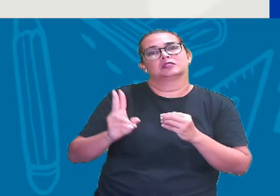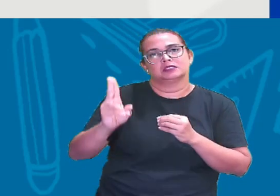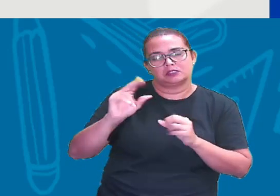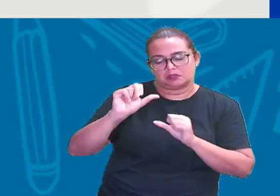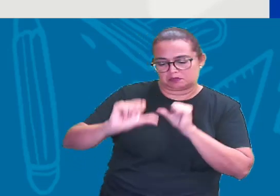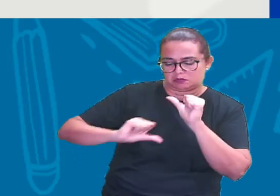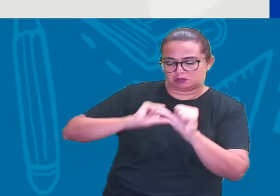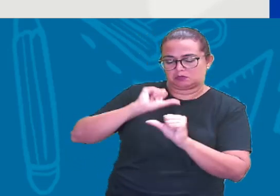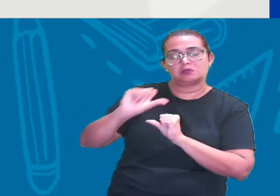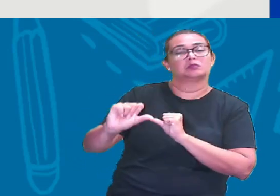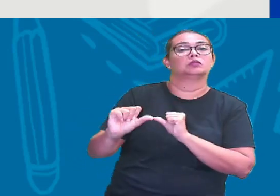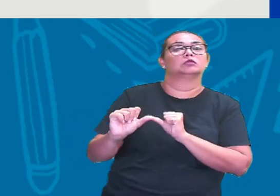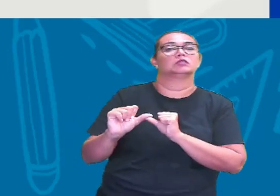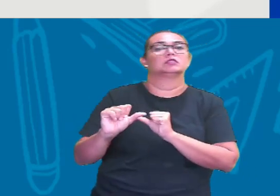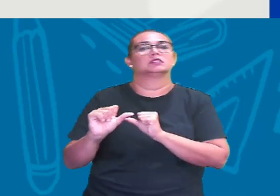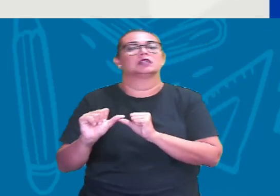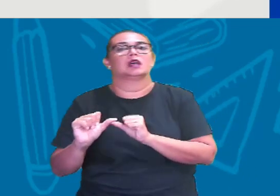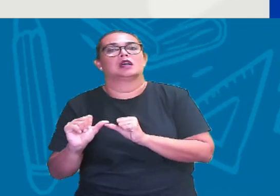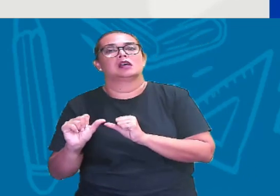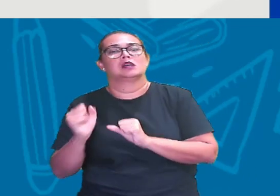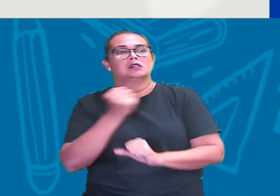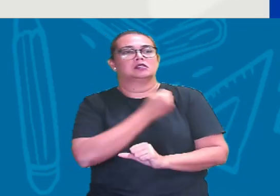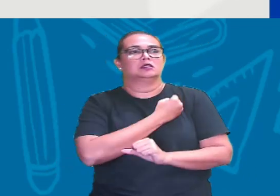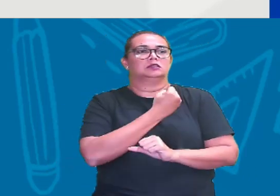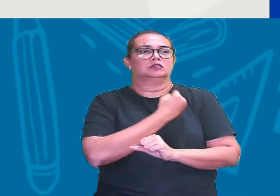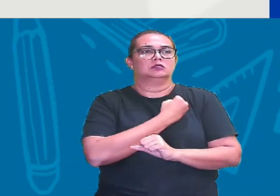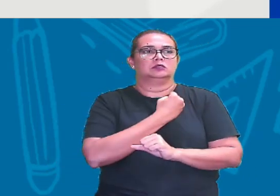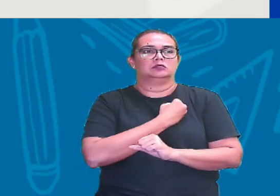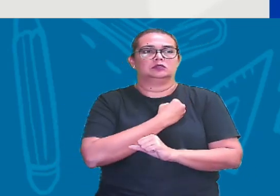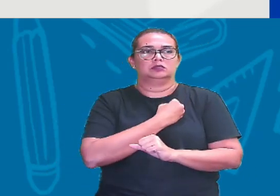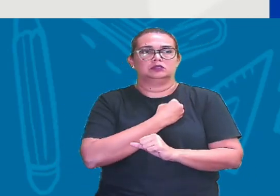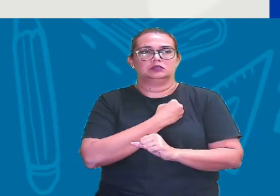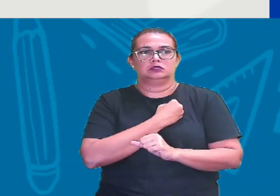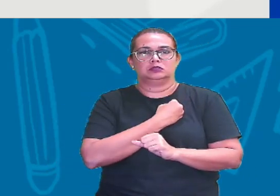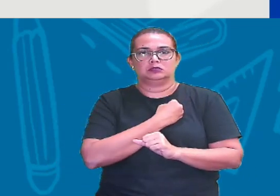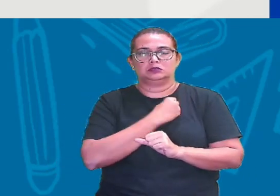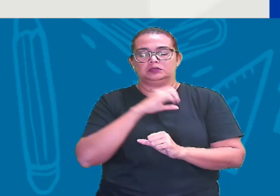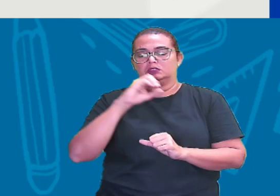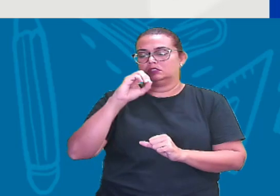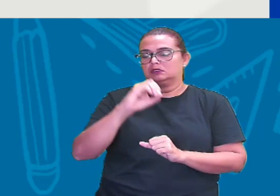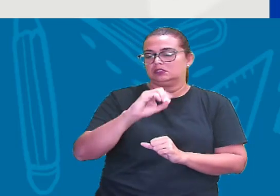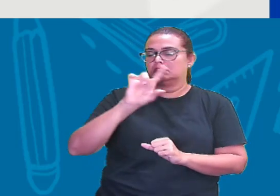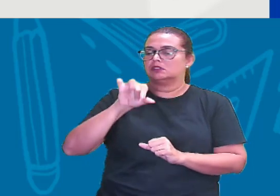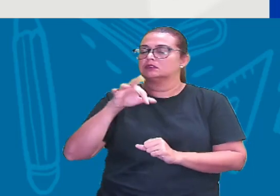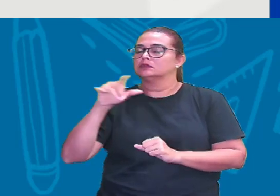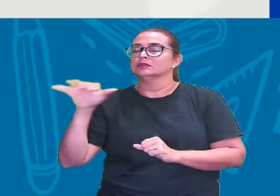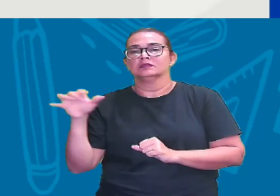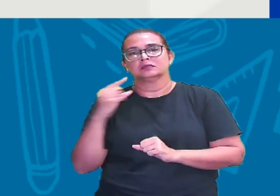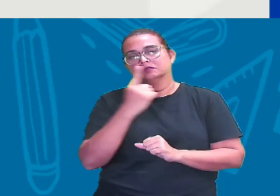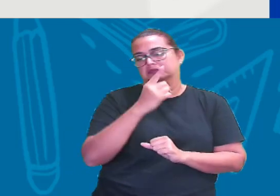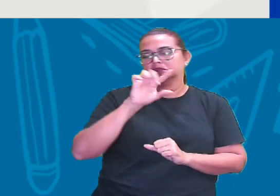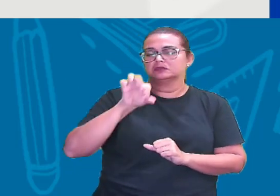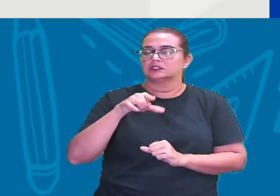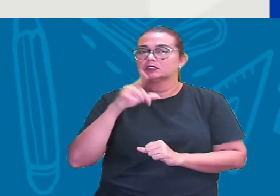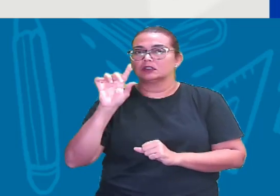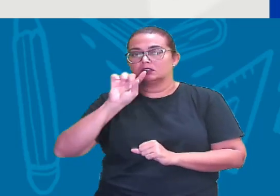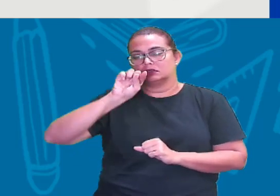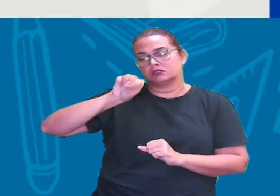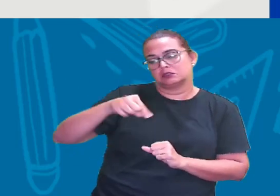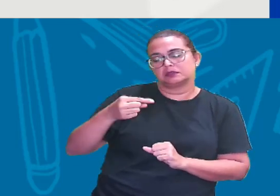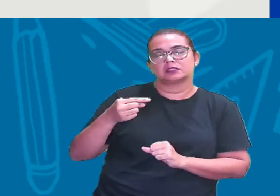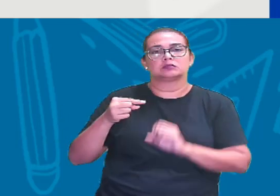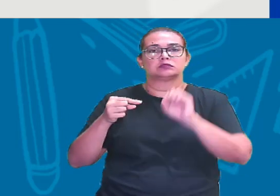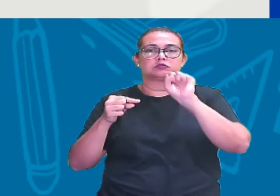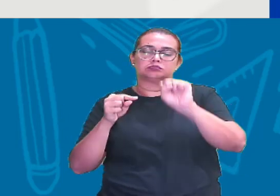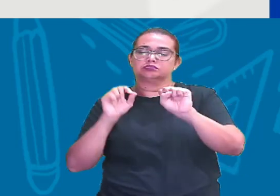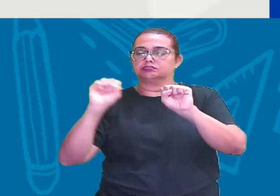Transformando Aquele número Em um número Decimal Tá certo? 5 dividido por 2